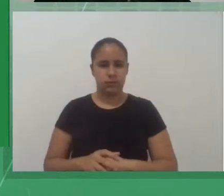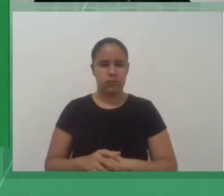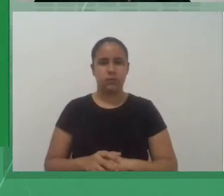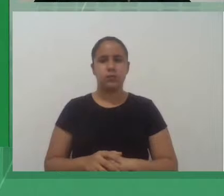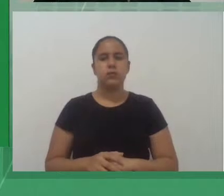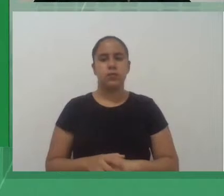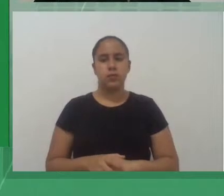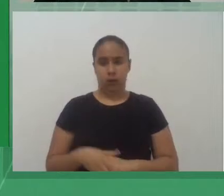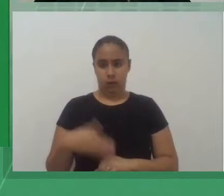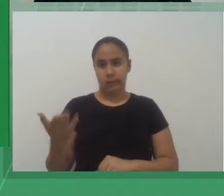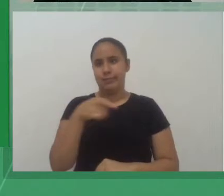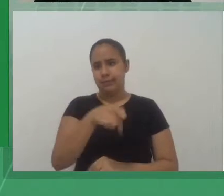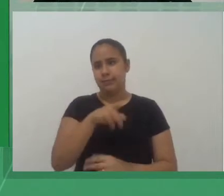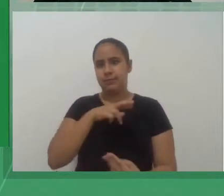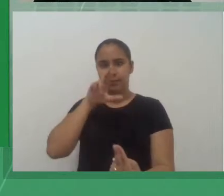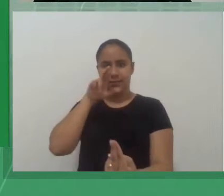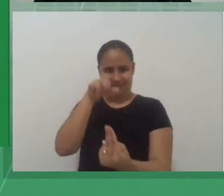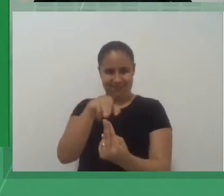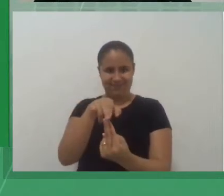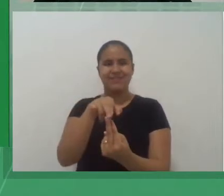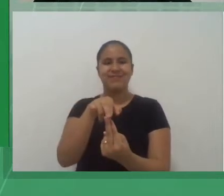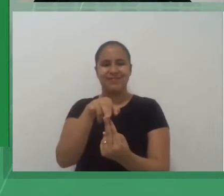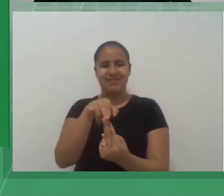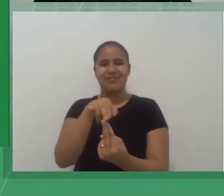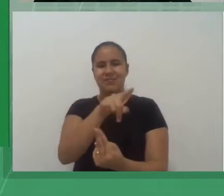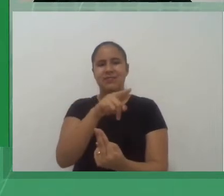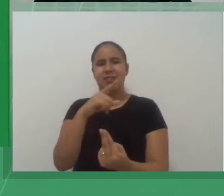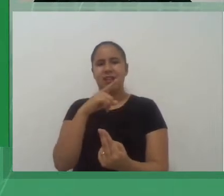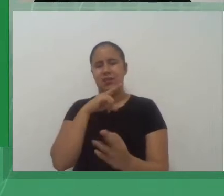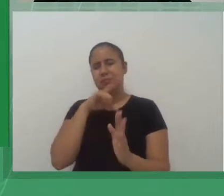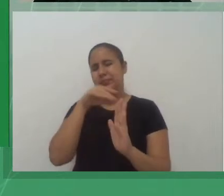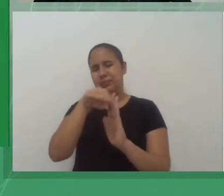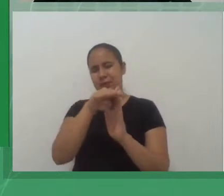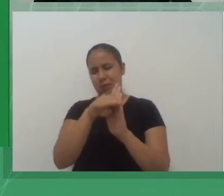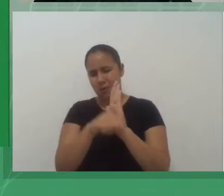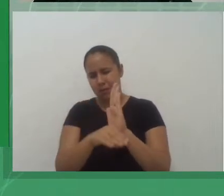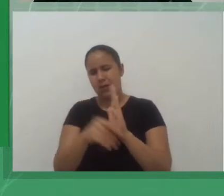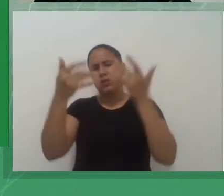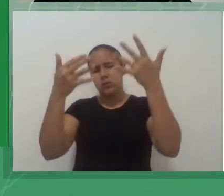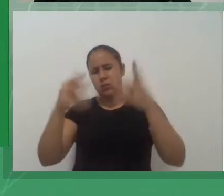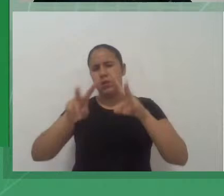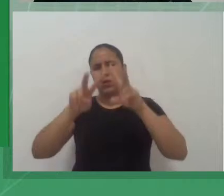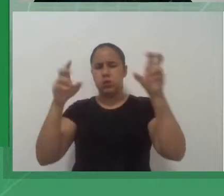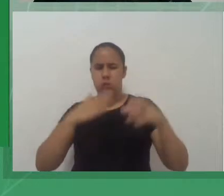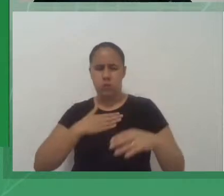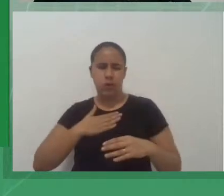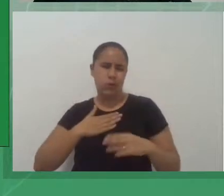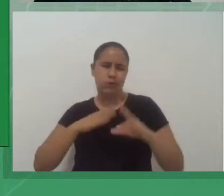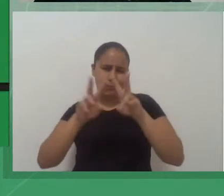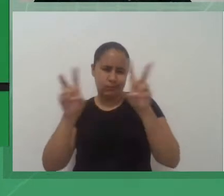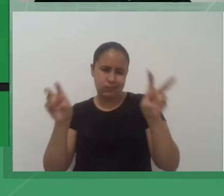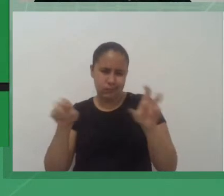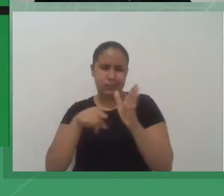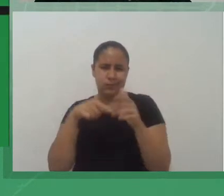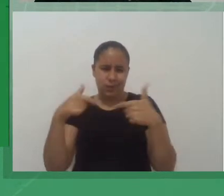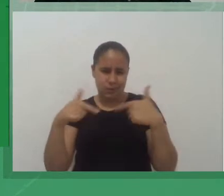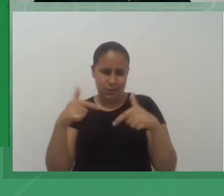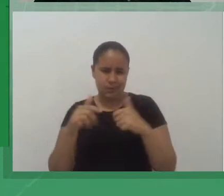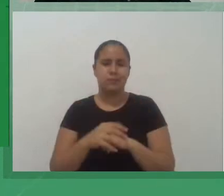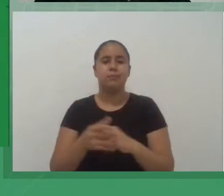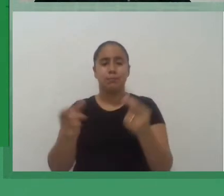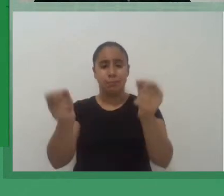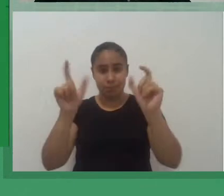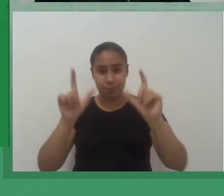Eu tenho essas referências, né, que vão aí dialogar com o tema proposto, pode avançar mais um, e